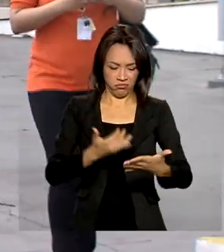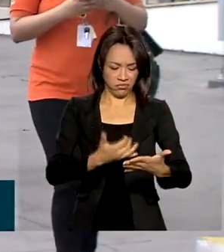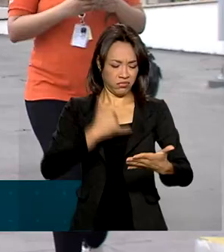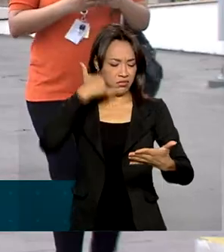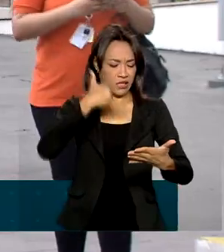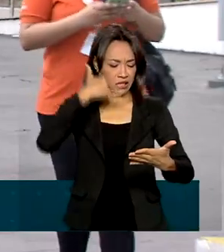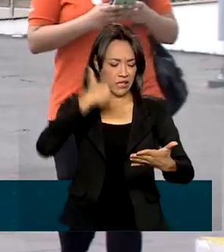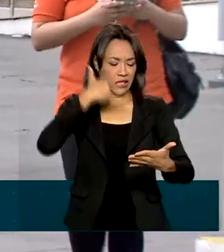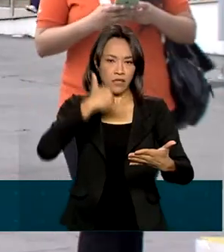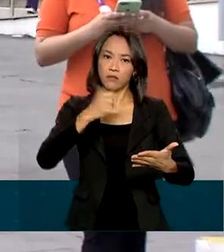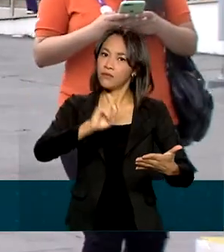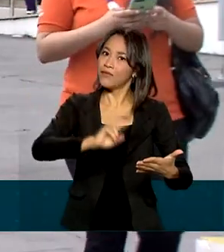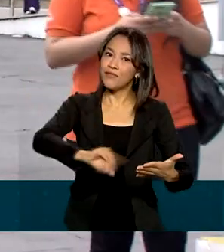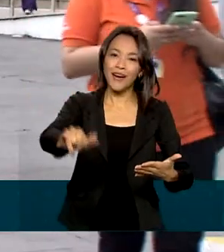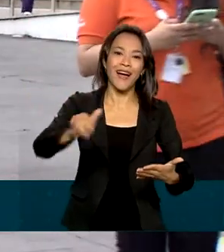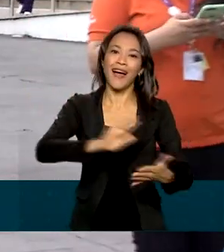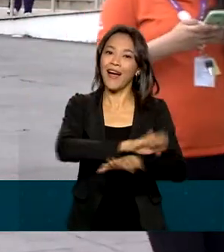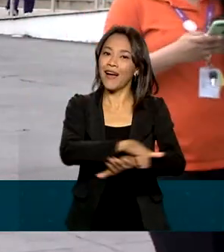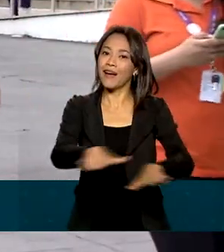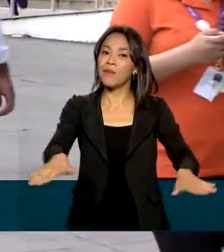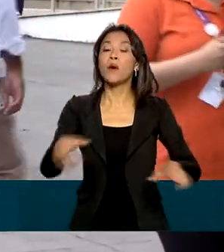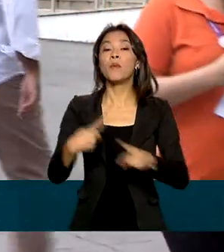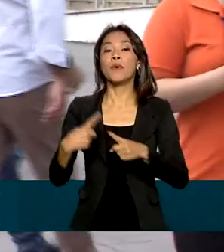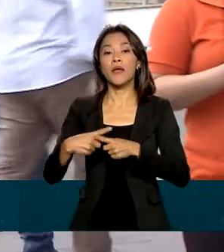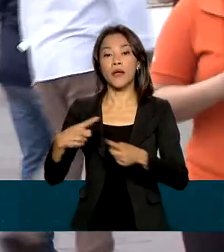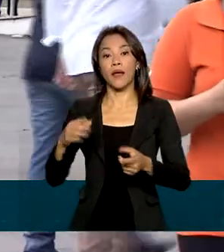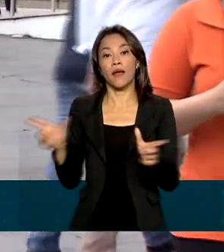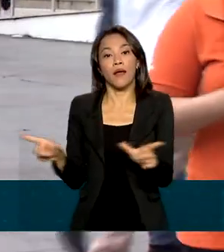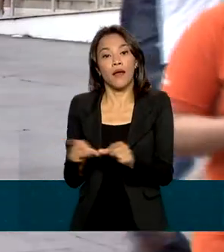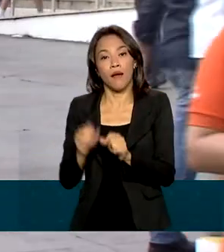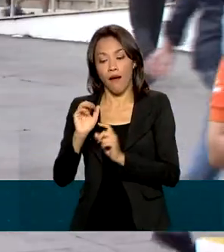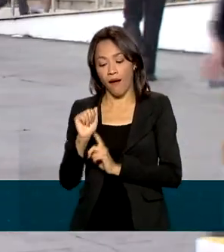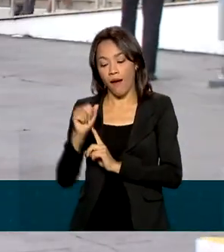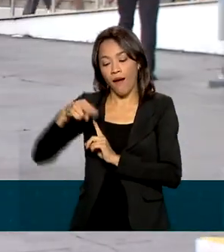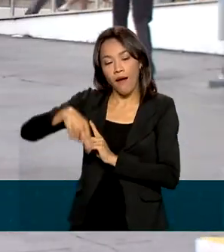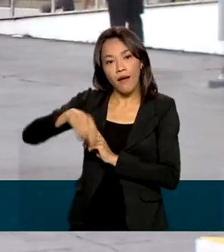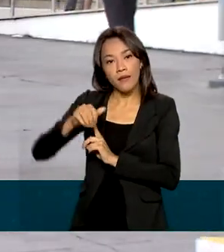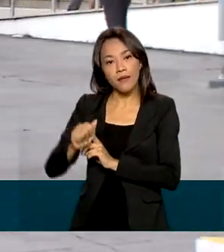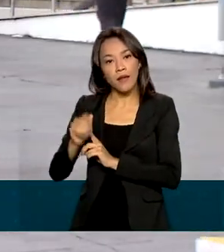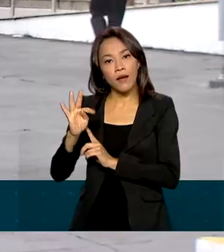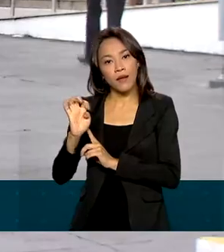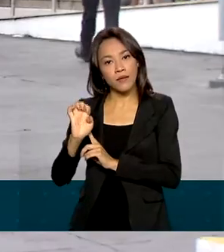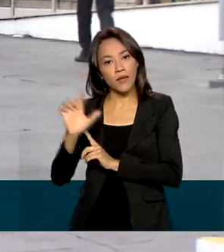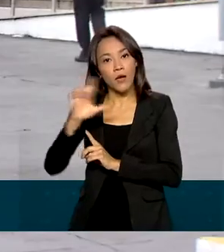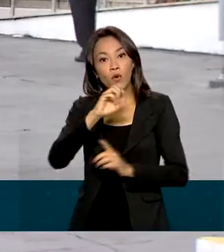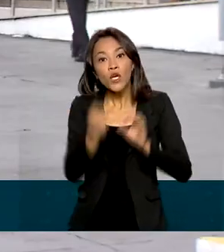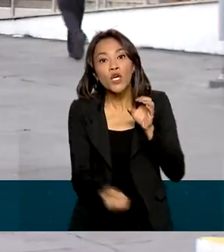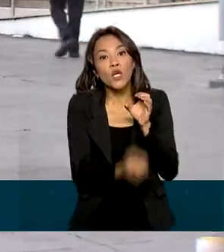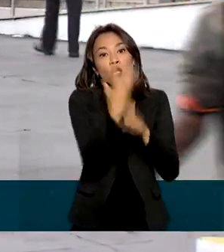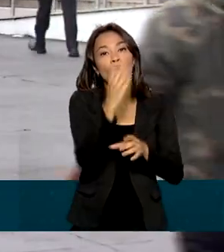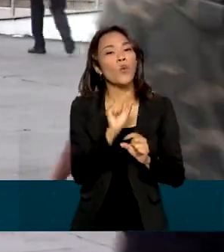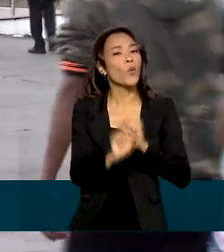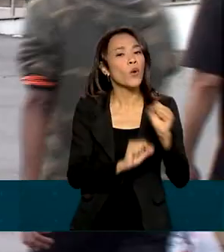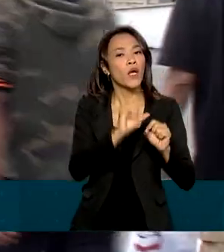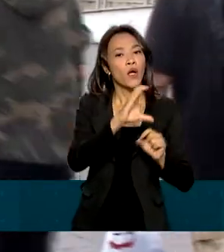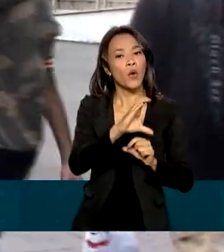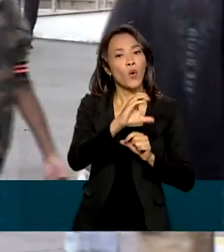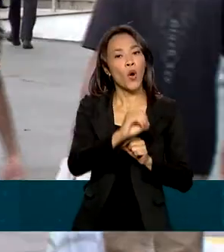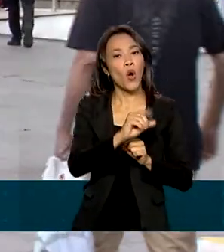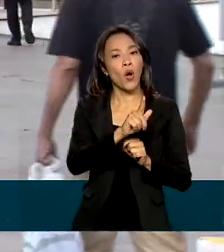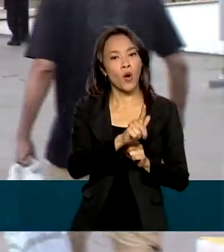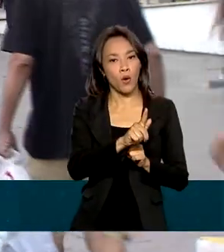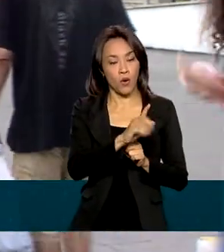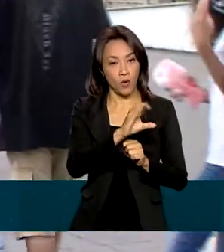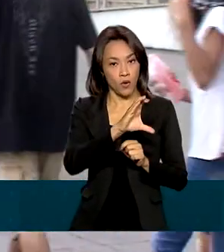Isso porque a Agência Nacional de Telecomunicações, a Anatel, criou um código de identificação para os serviços de